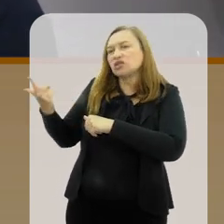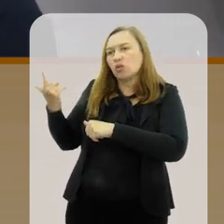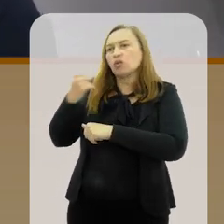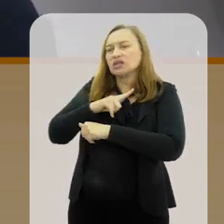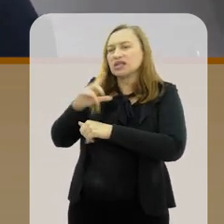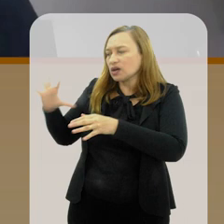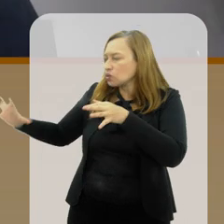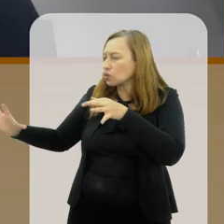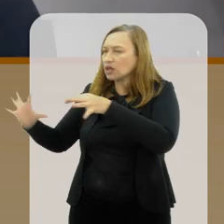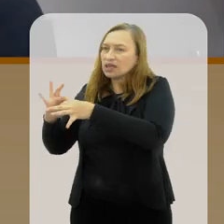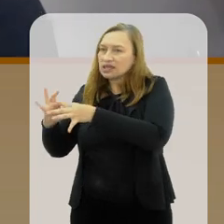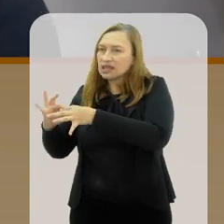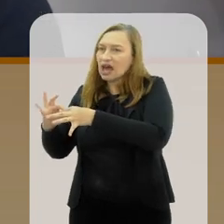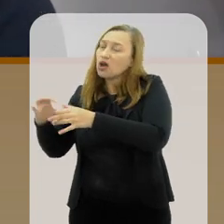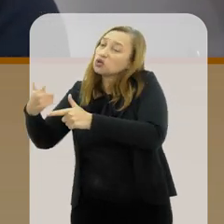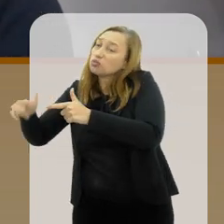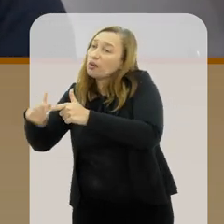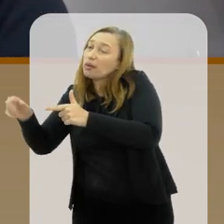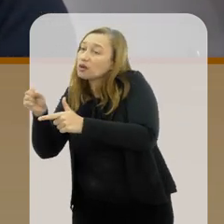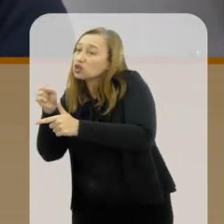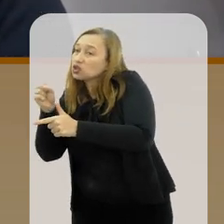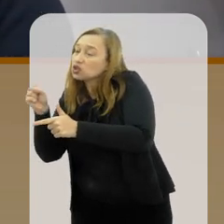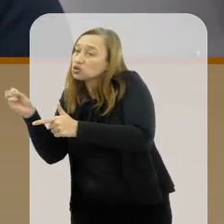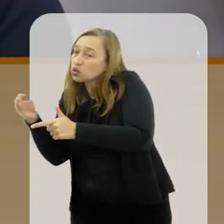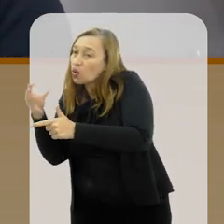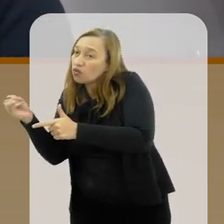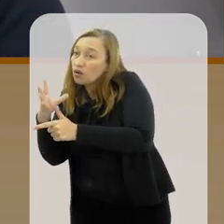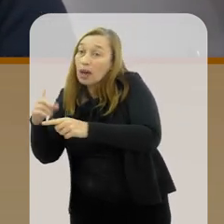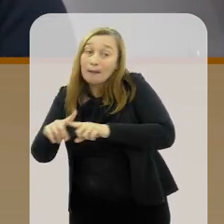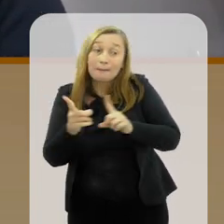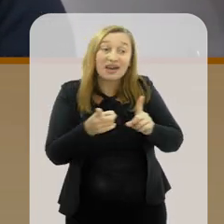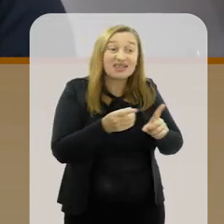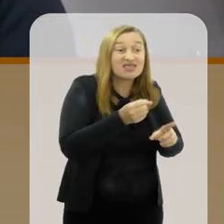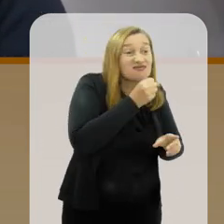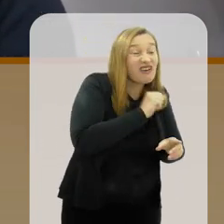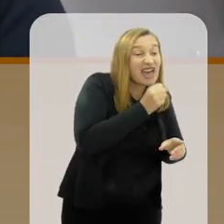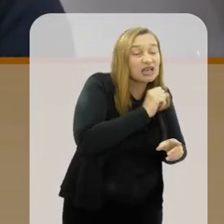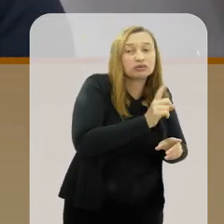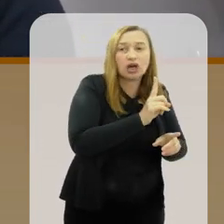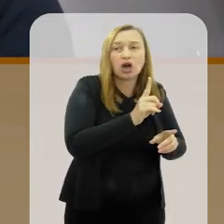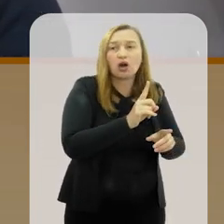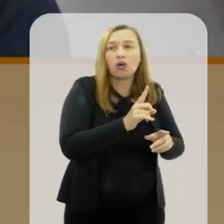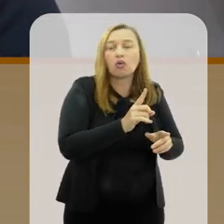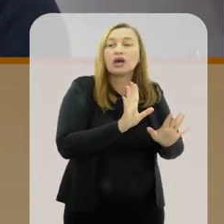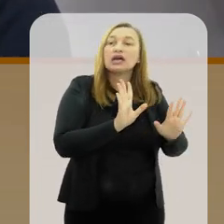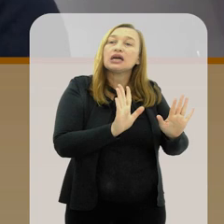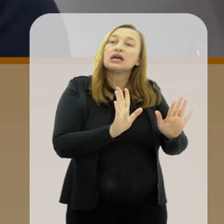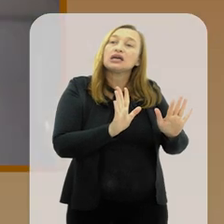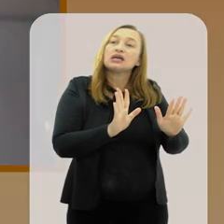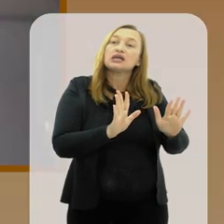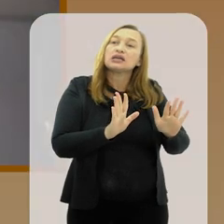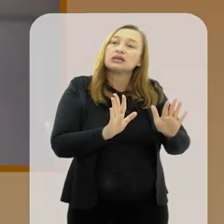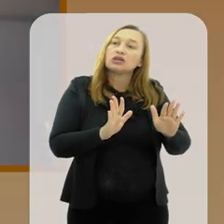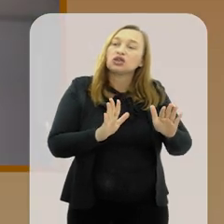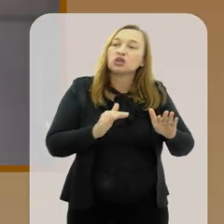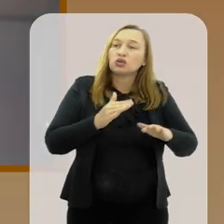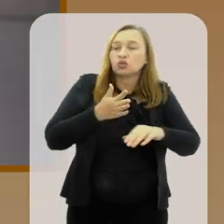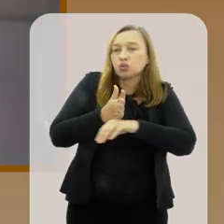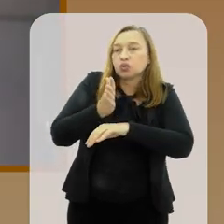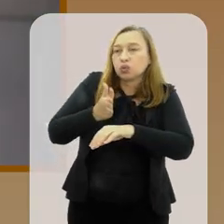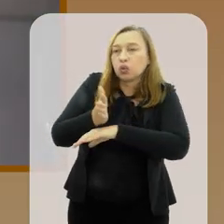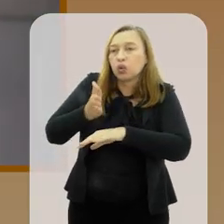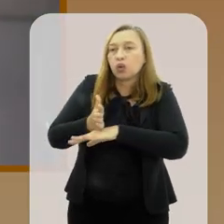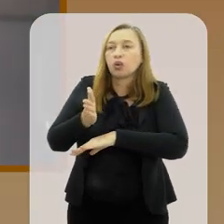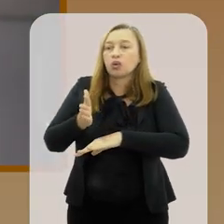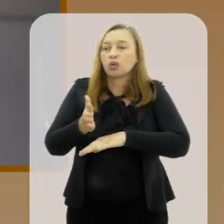abaram de aparecer você consegue conectar com problemas que você vem tentando resolver mais antigos há muito tempo e se a gente